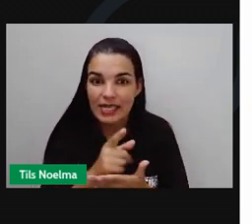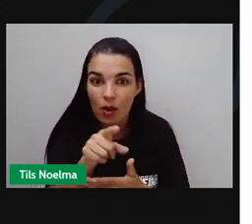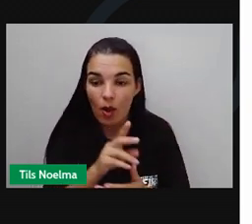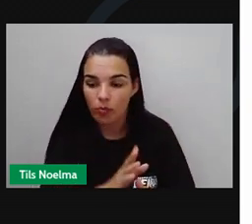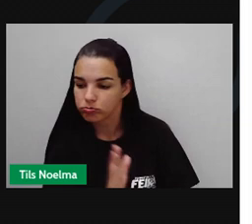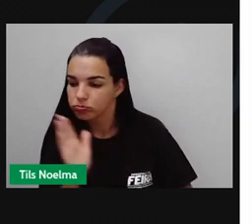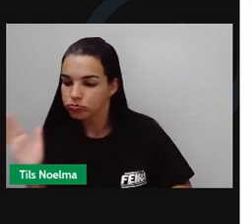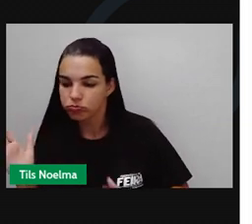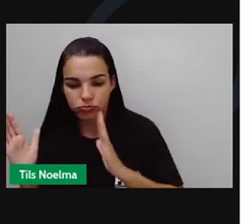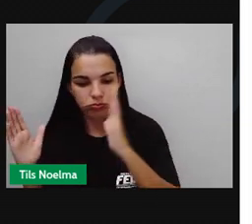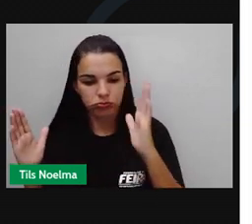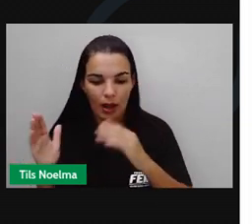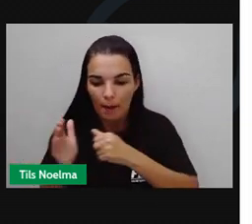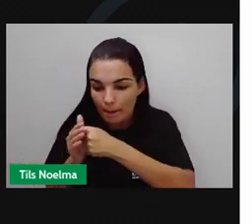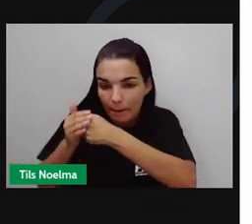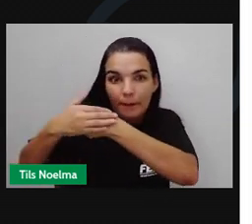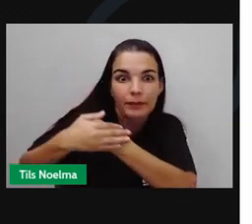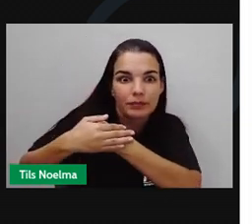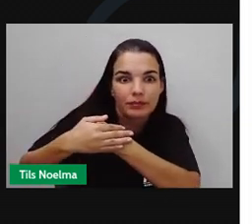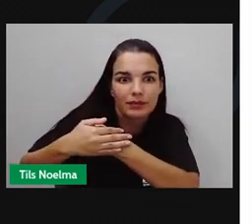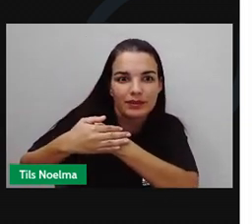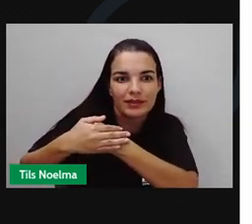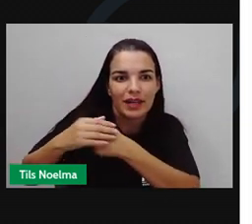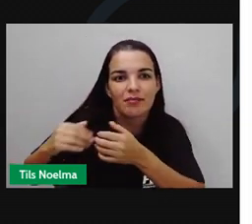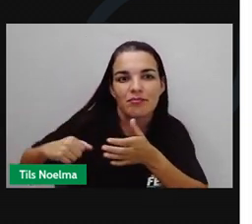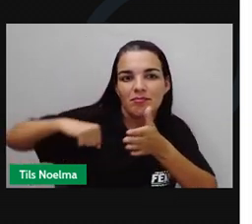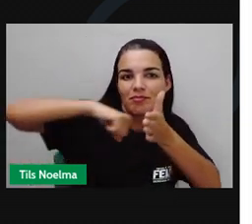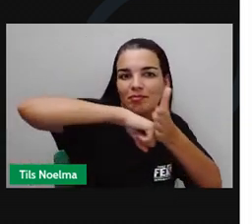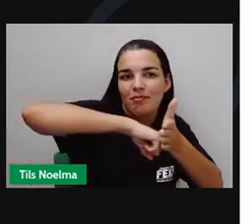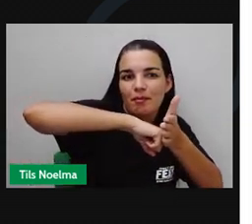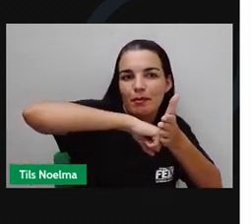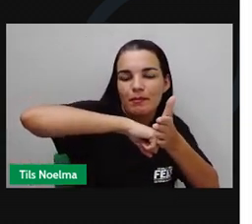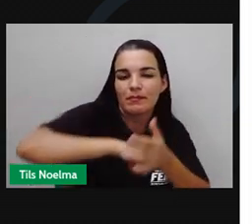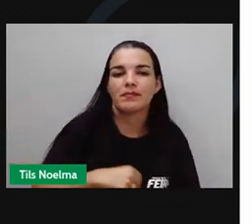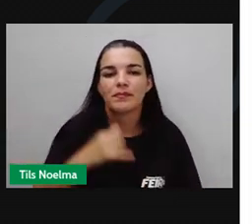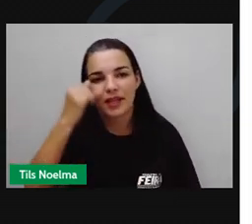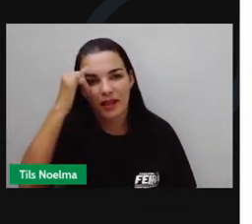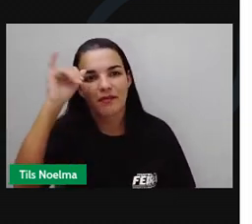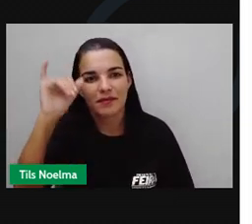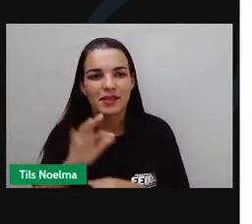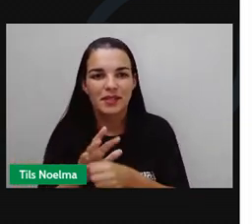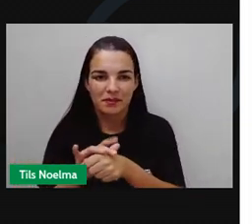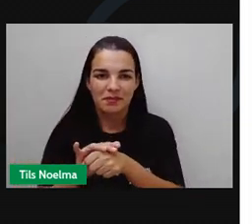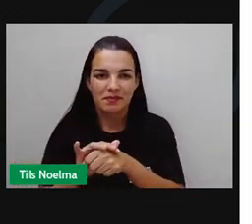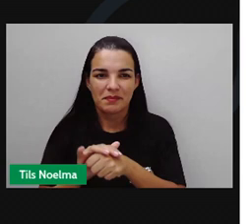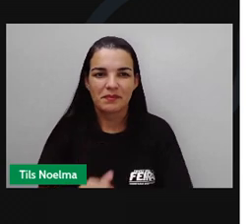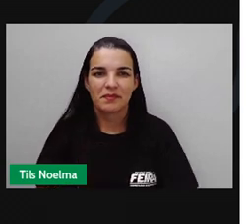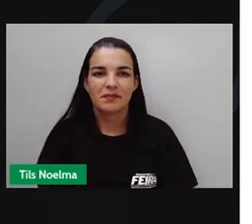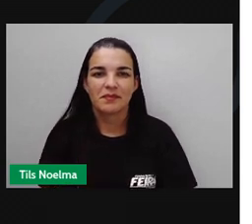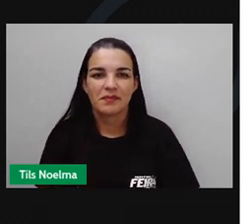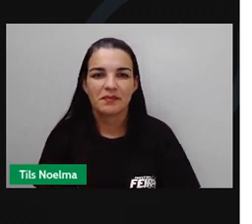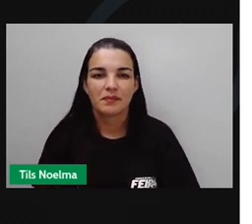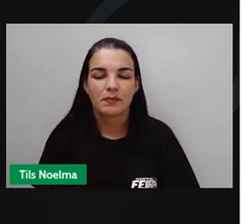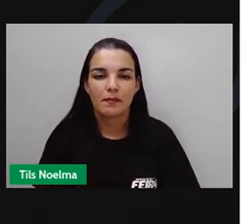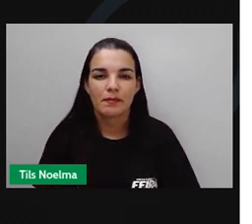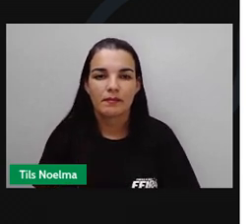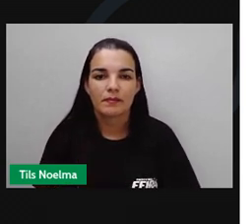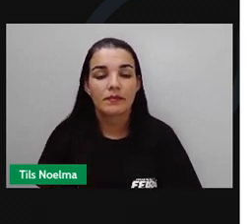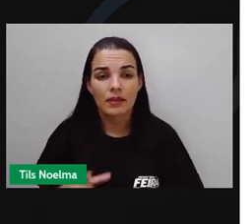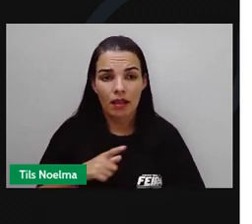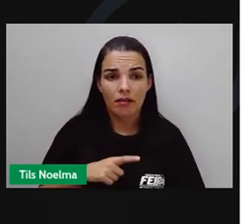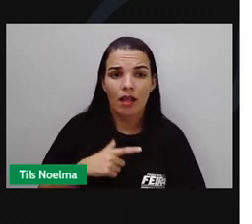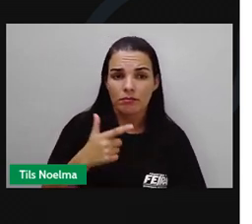imunológico vai se lembrar e poderá agir. Assim, evitamos ficar doentes. Por outro lado, temos os